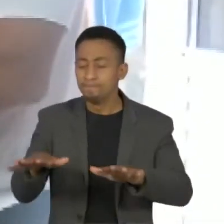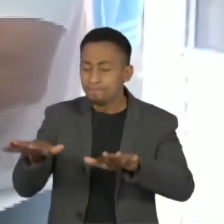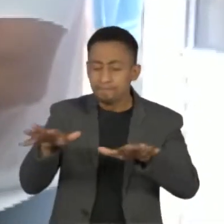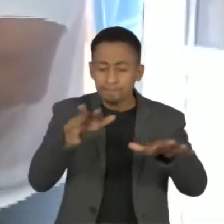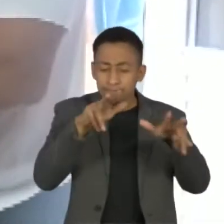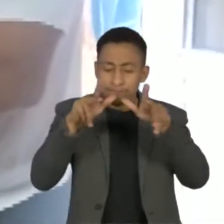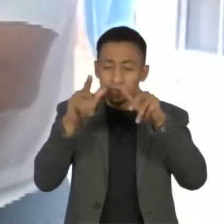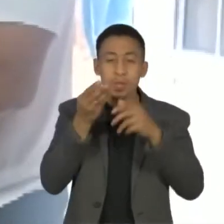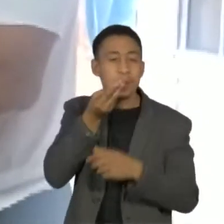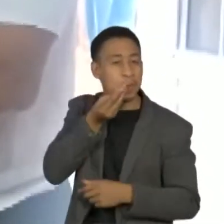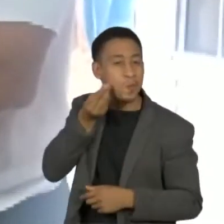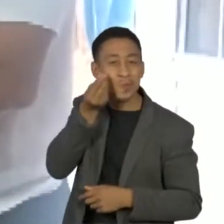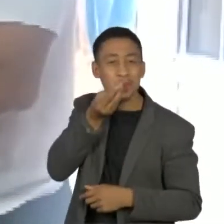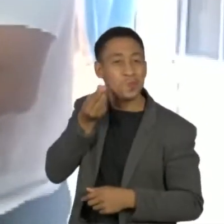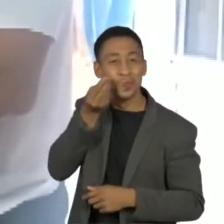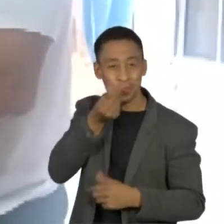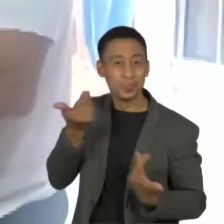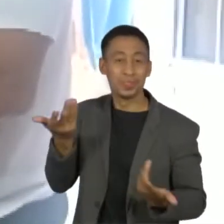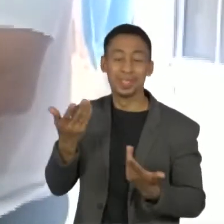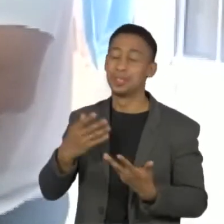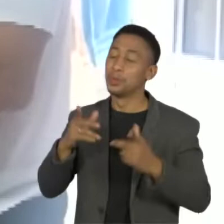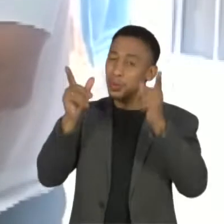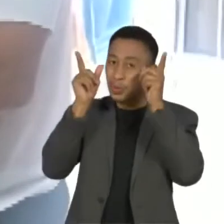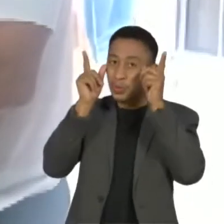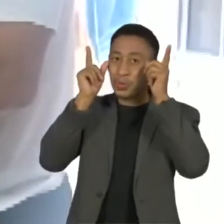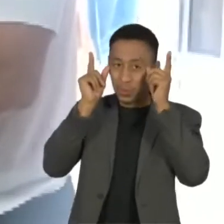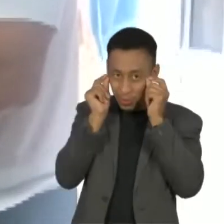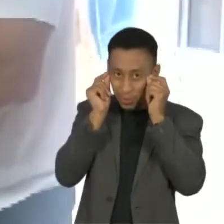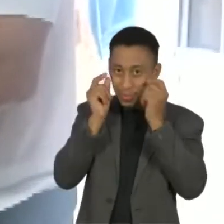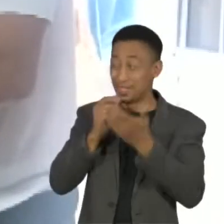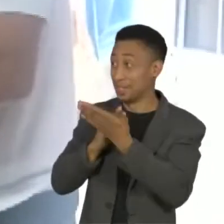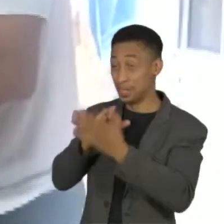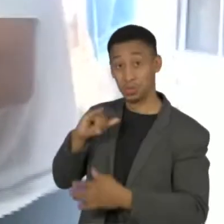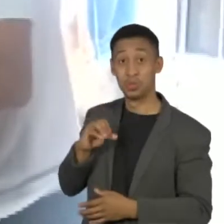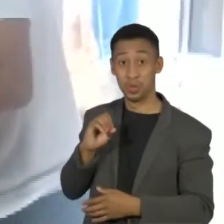o gosto dos alimentos agora é um alívio para José Onofre.